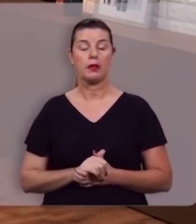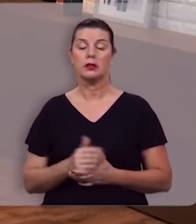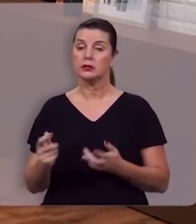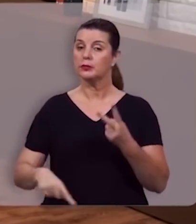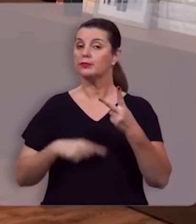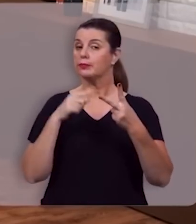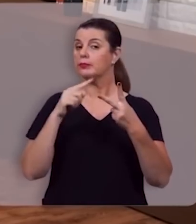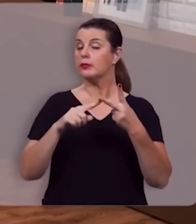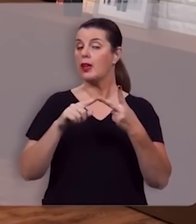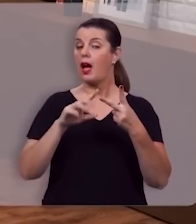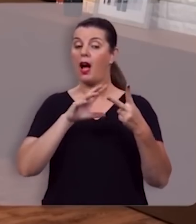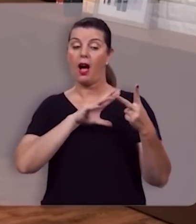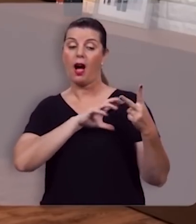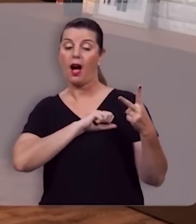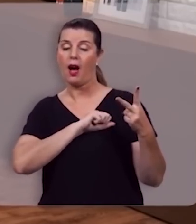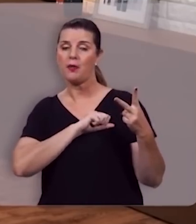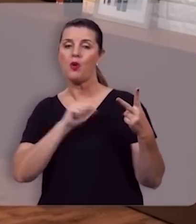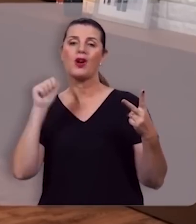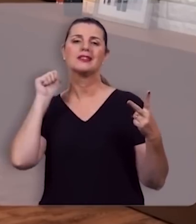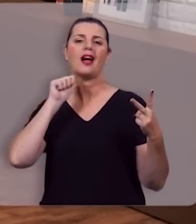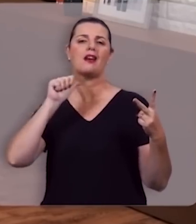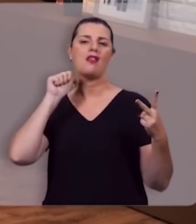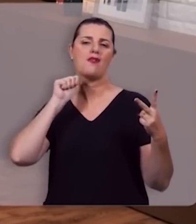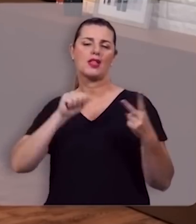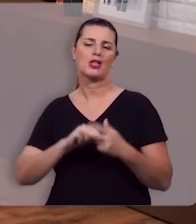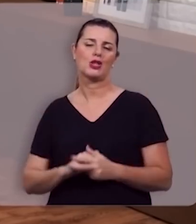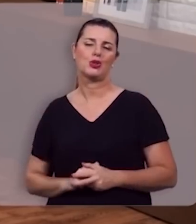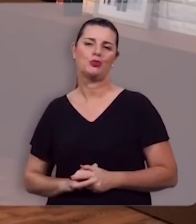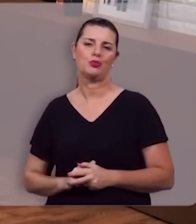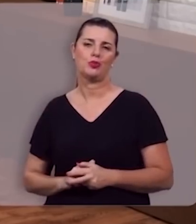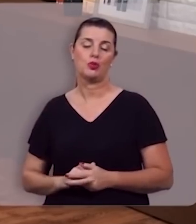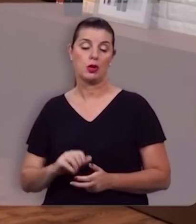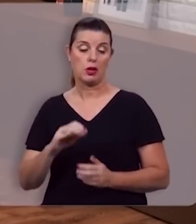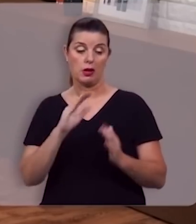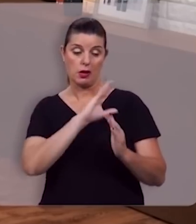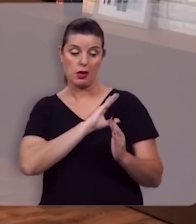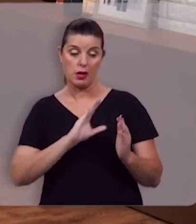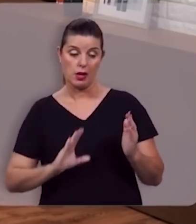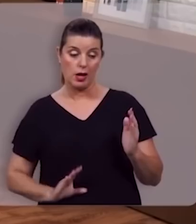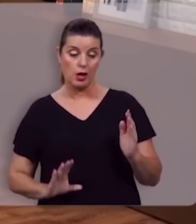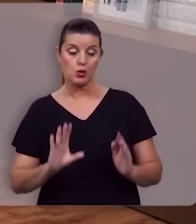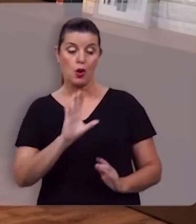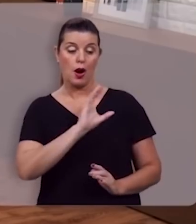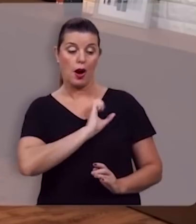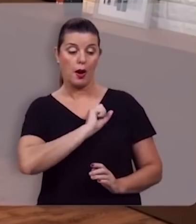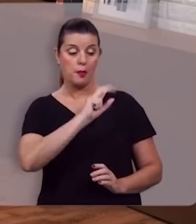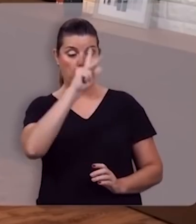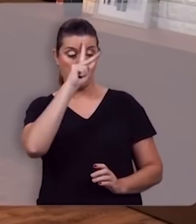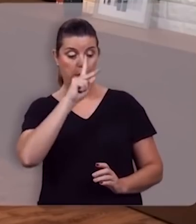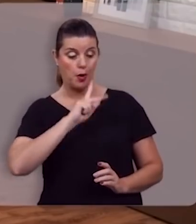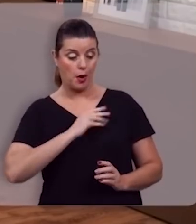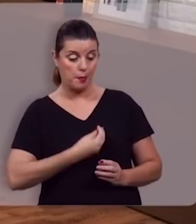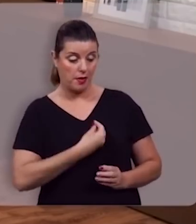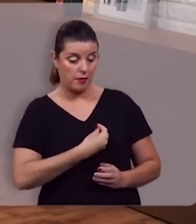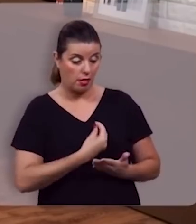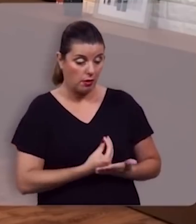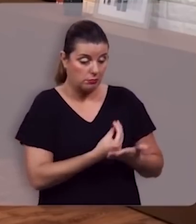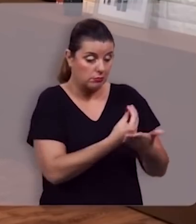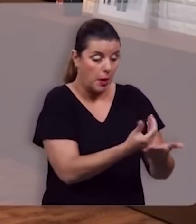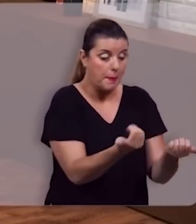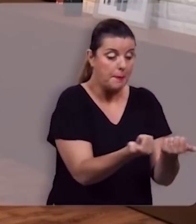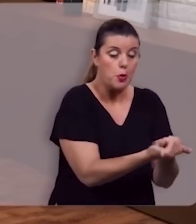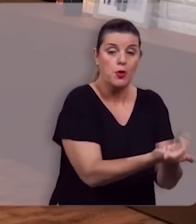este amor é um amor sacrificial Cristo amou sua igreja a si mesmo se entregou por ela